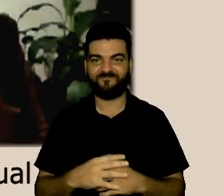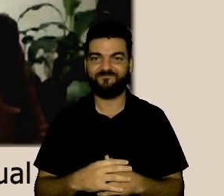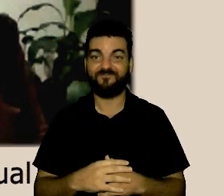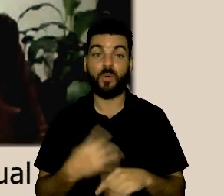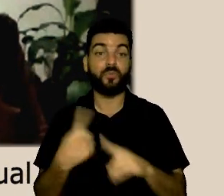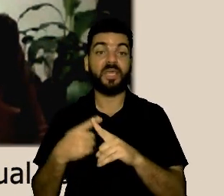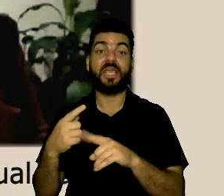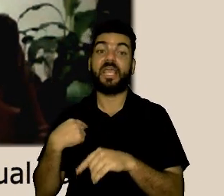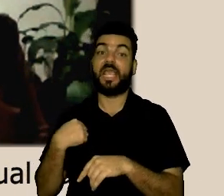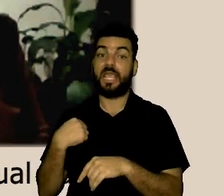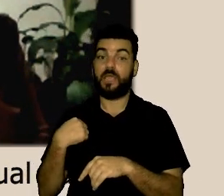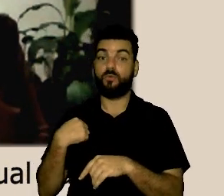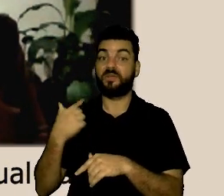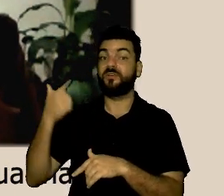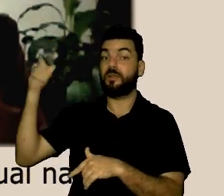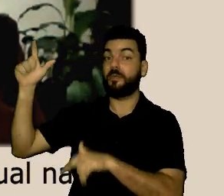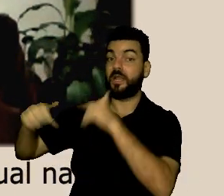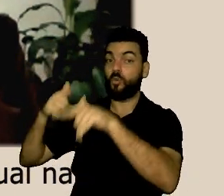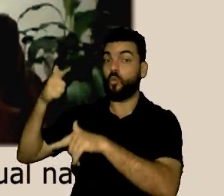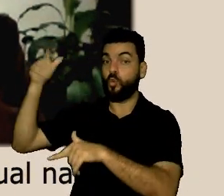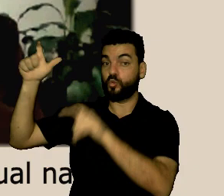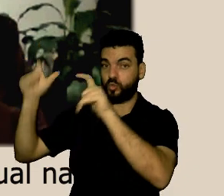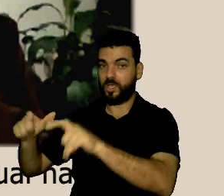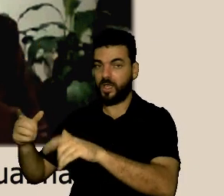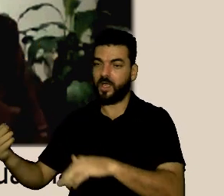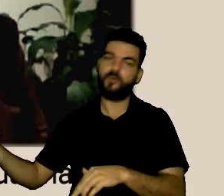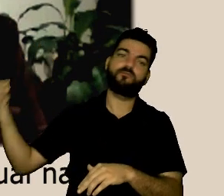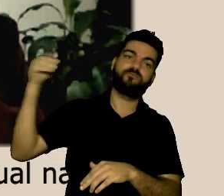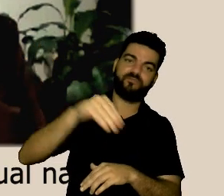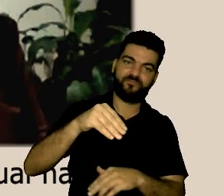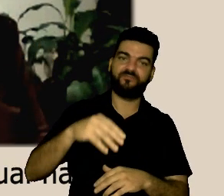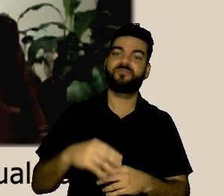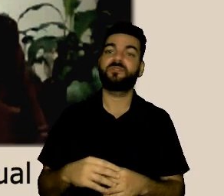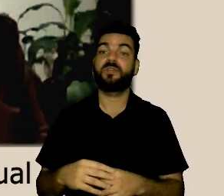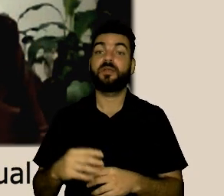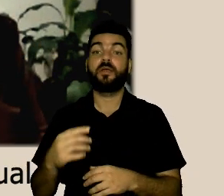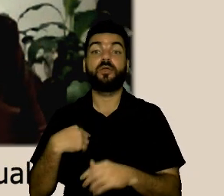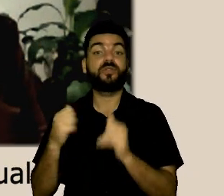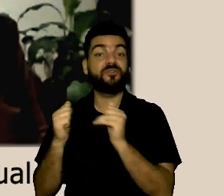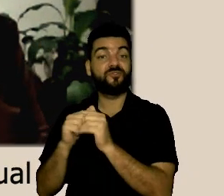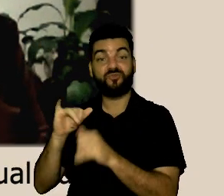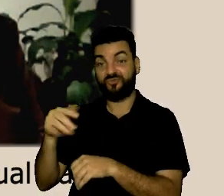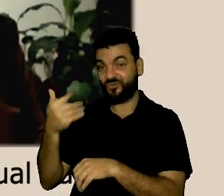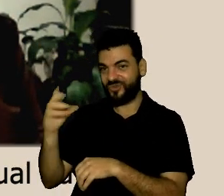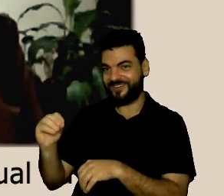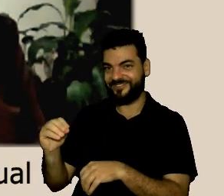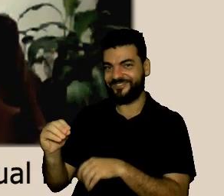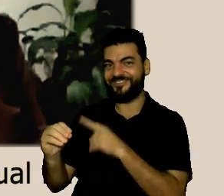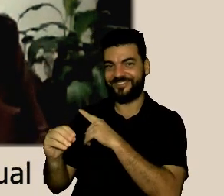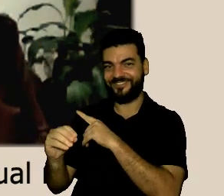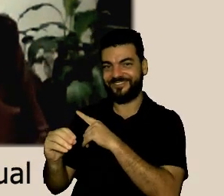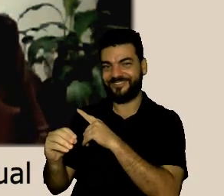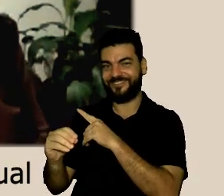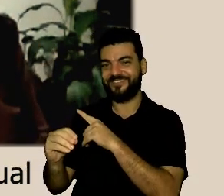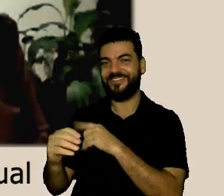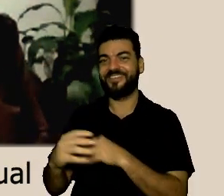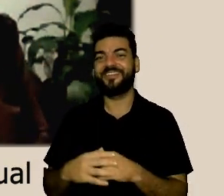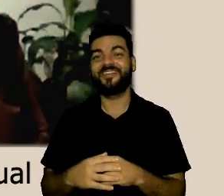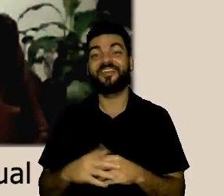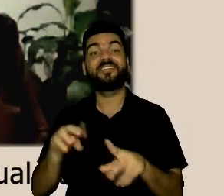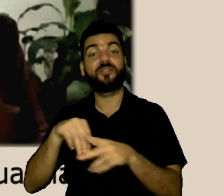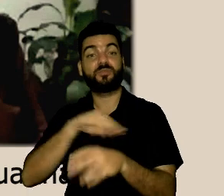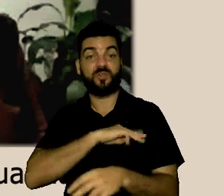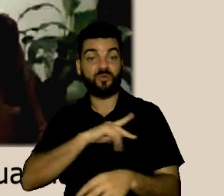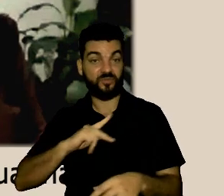instituição que eu era colega do João Francisco que eu vou apresentar daqui a pouco e no Ministério Público